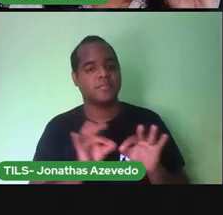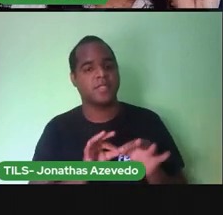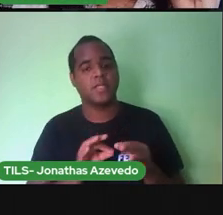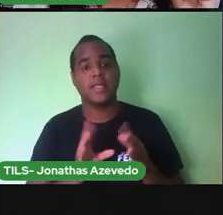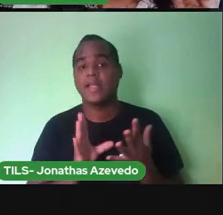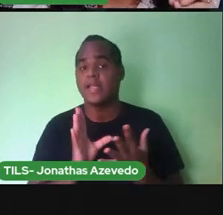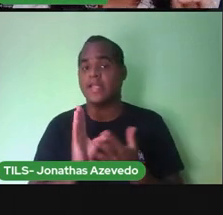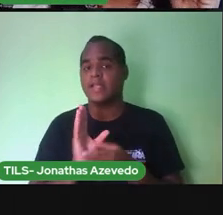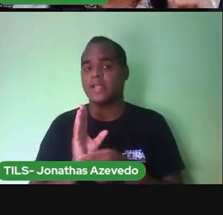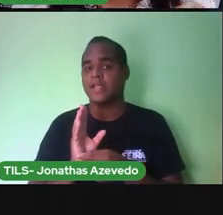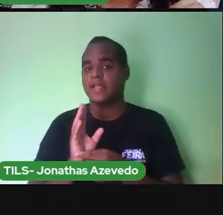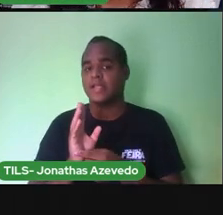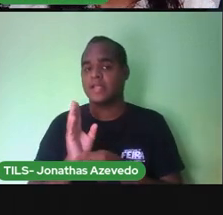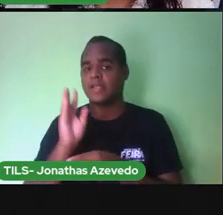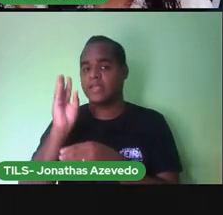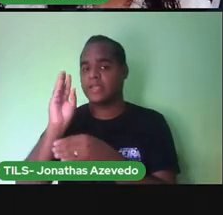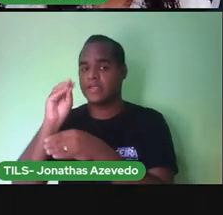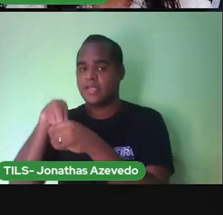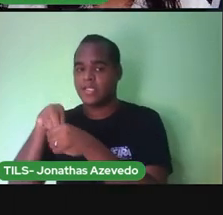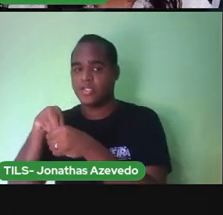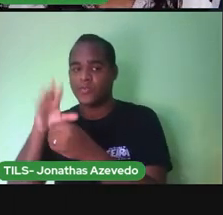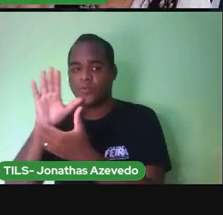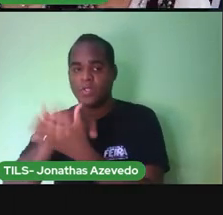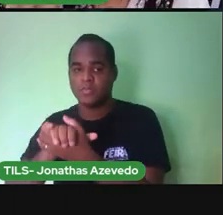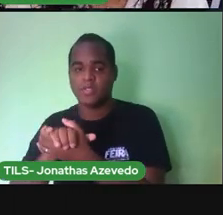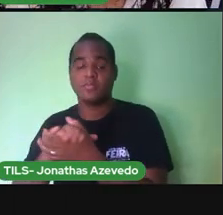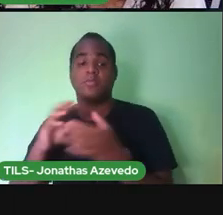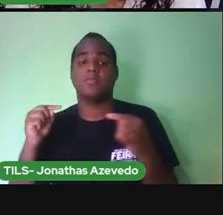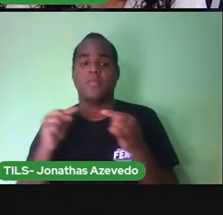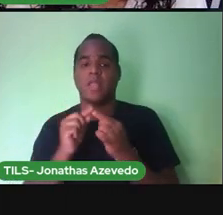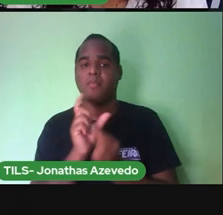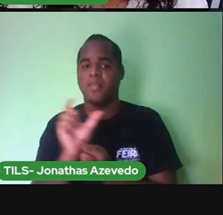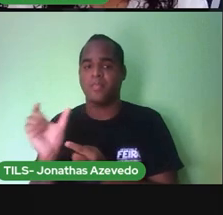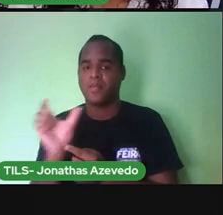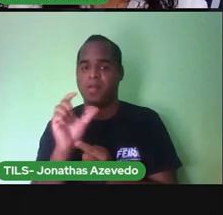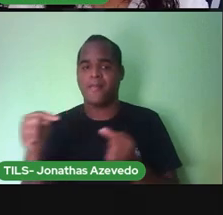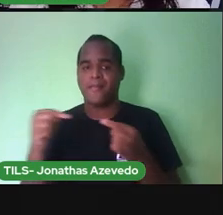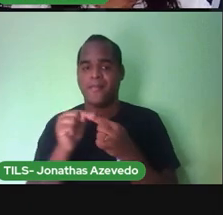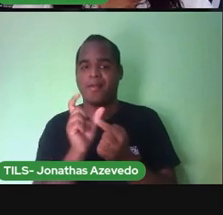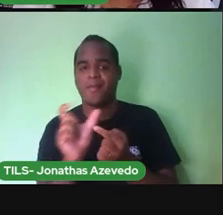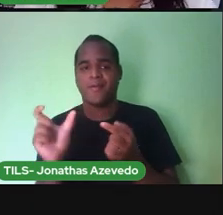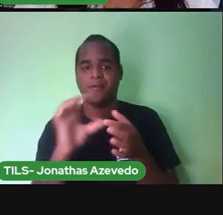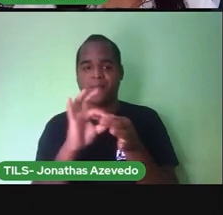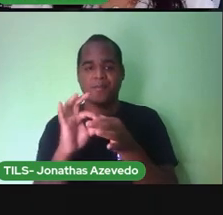As palavras Dentro E casamento Elas rimam também